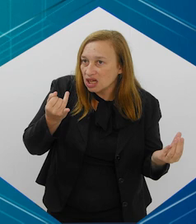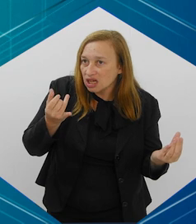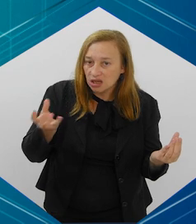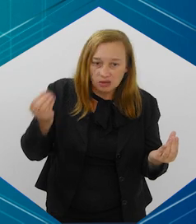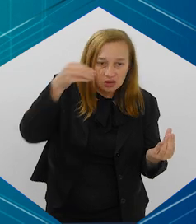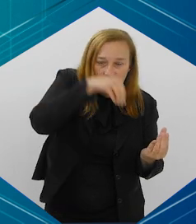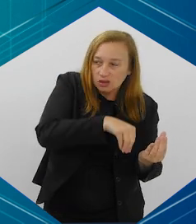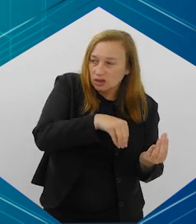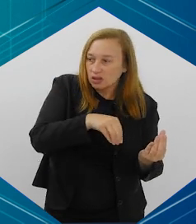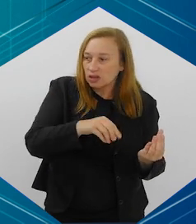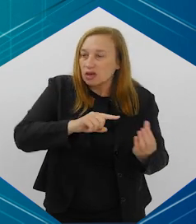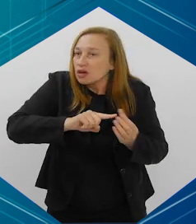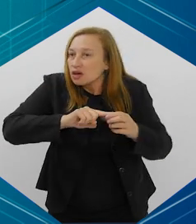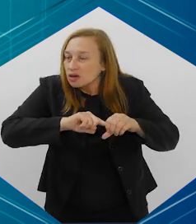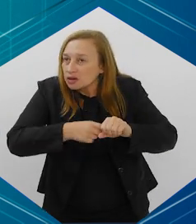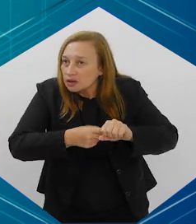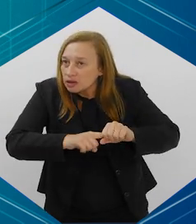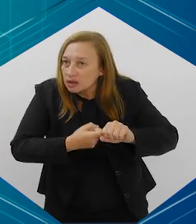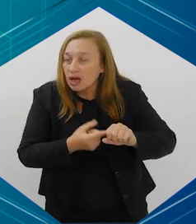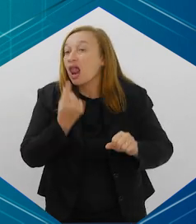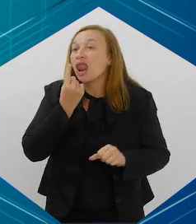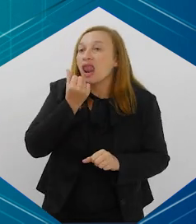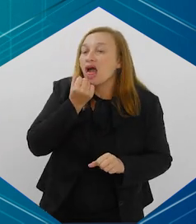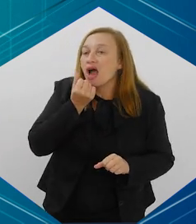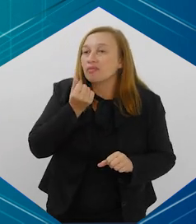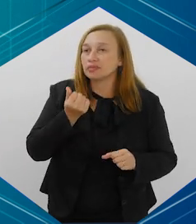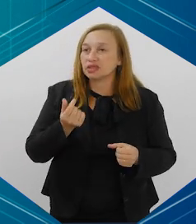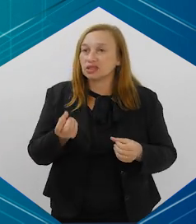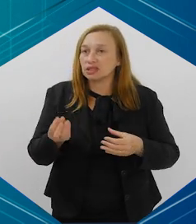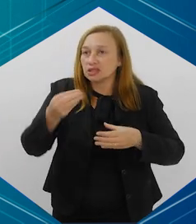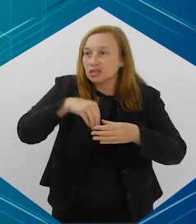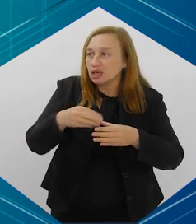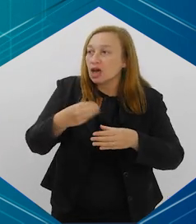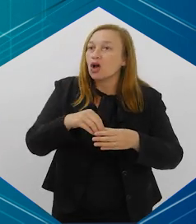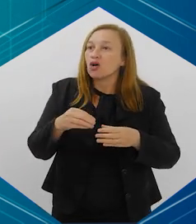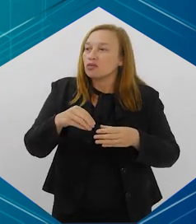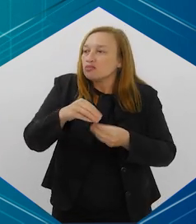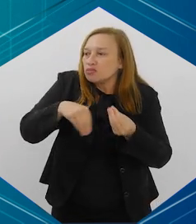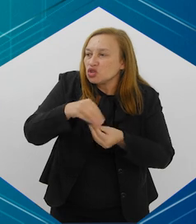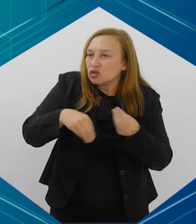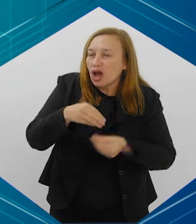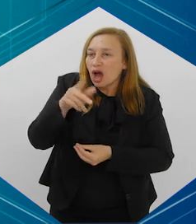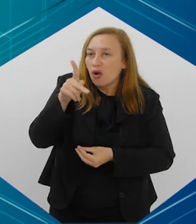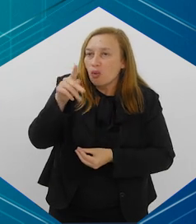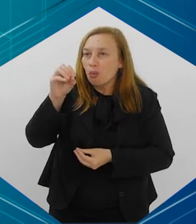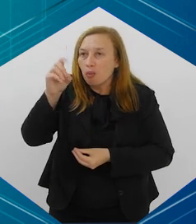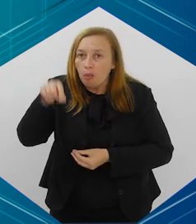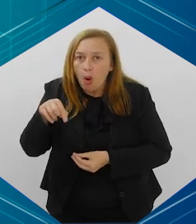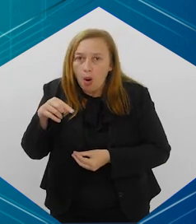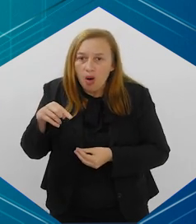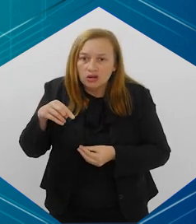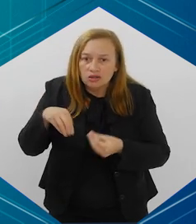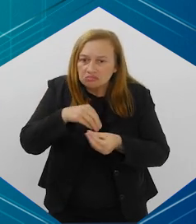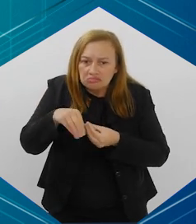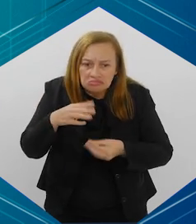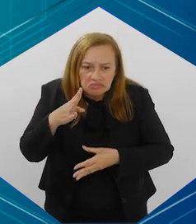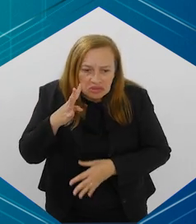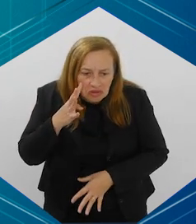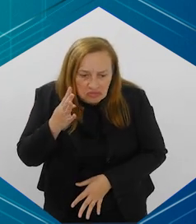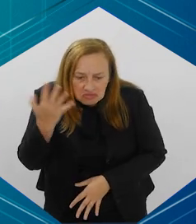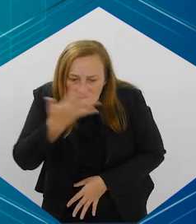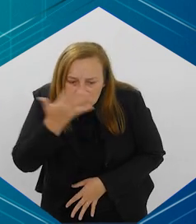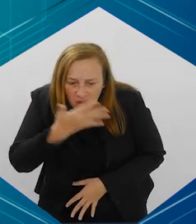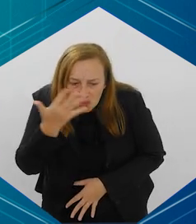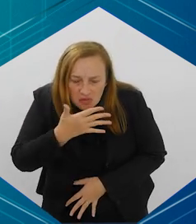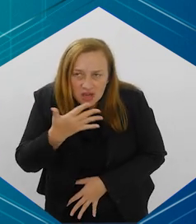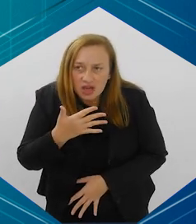caneta, apontador de lápis, lápis, e botar um pódio no meio, aquilo vai passar despercebido. Você nem percebe que